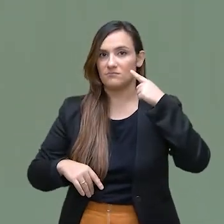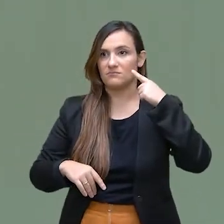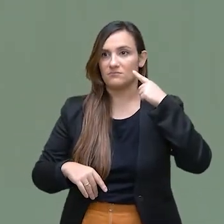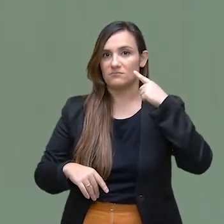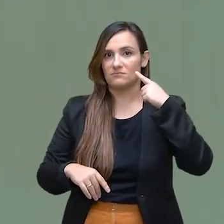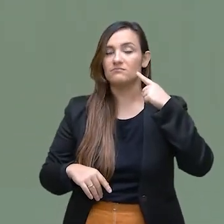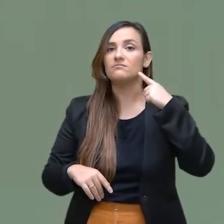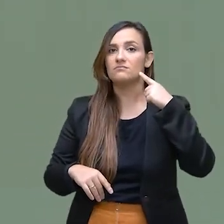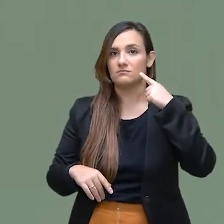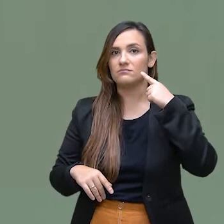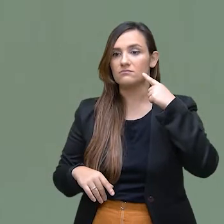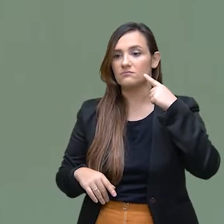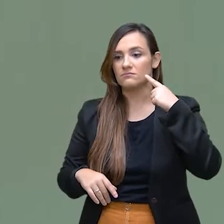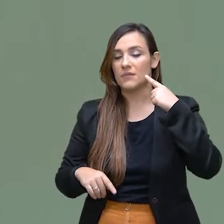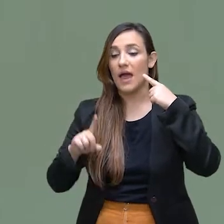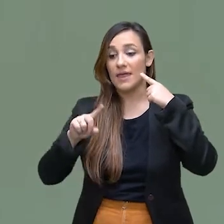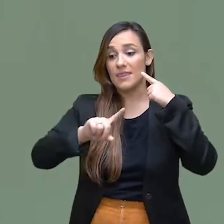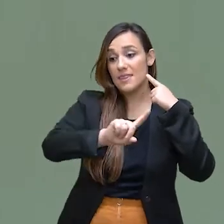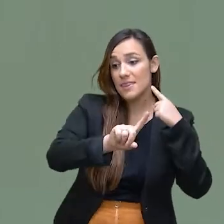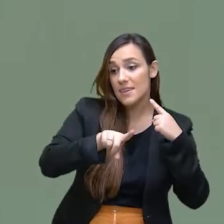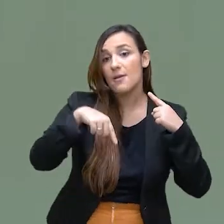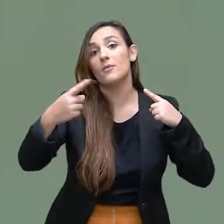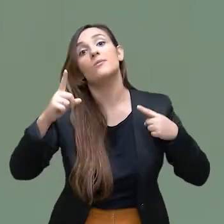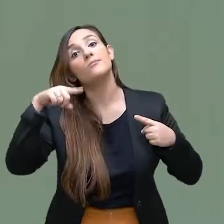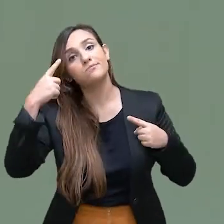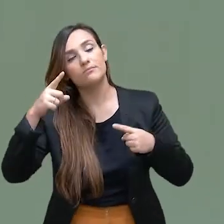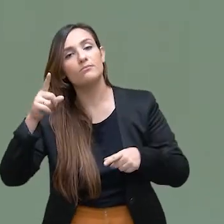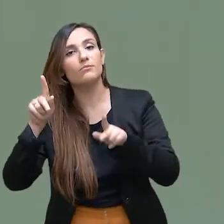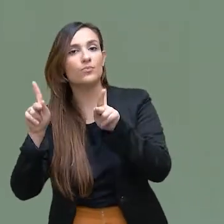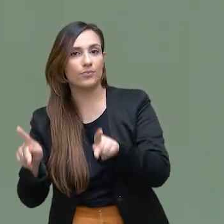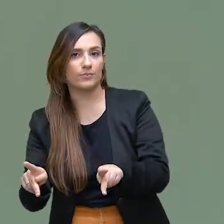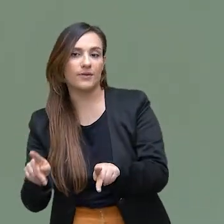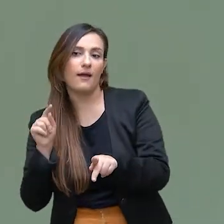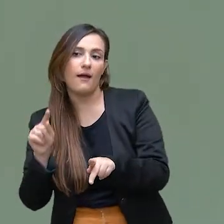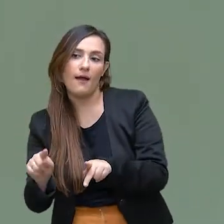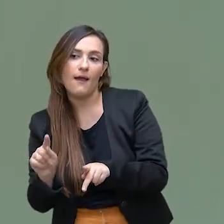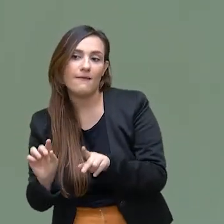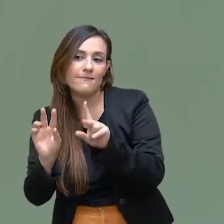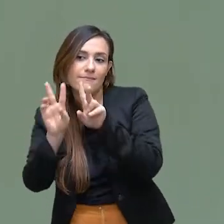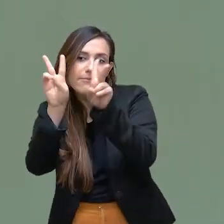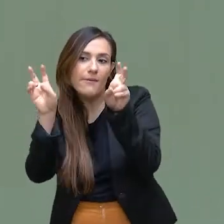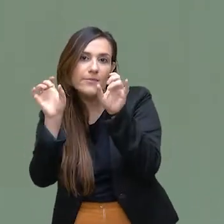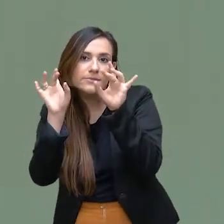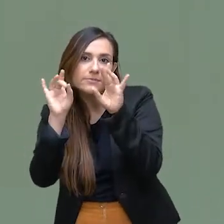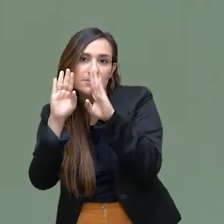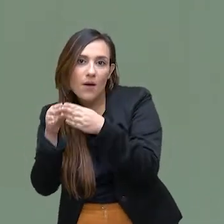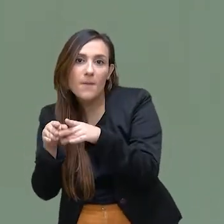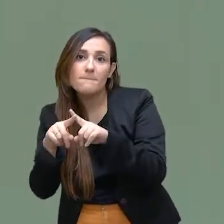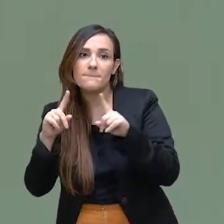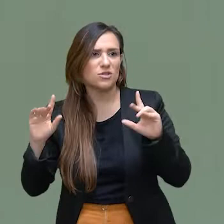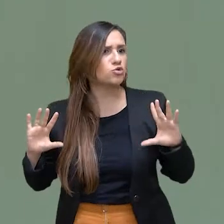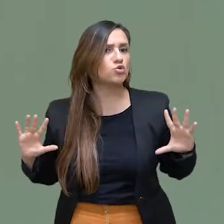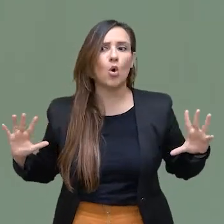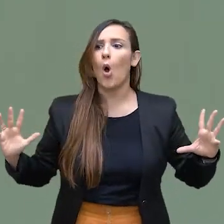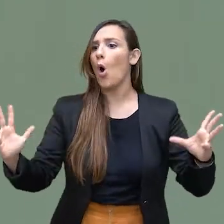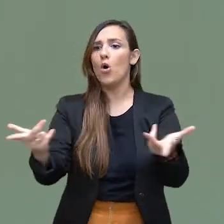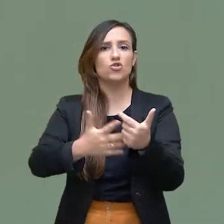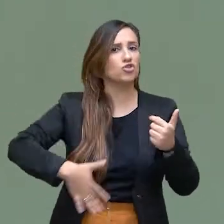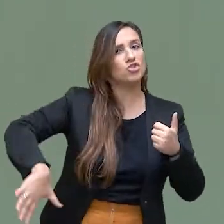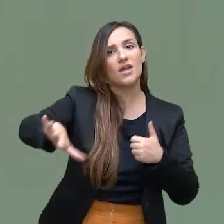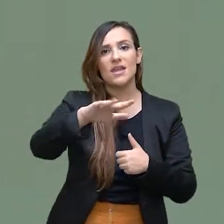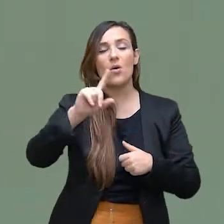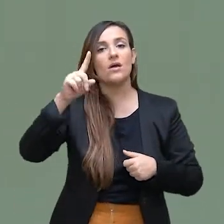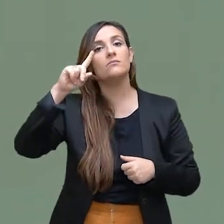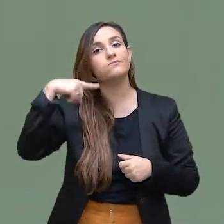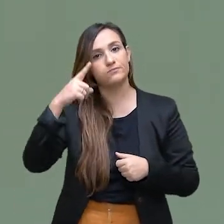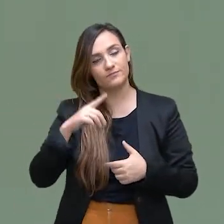escolhemos a advocacia pública. o nosso nicho de trabalho, né? A carreira que nós optamos integrar. Mas somos, essencialmente, advogados. E